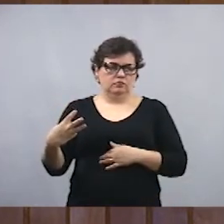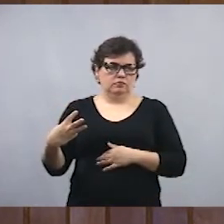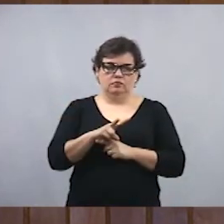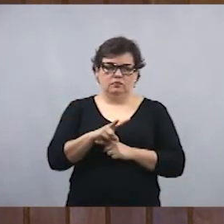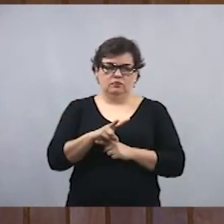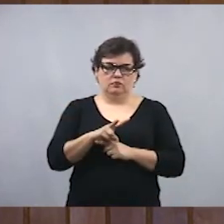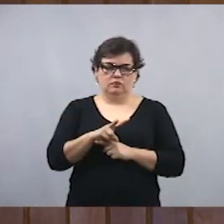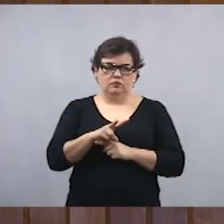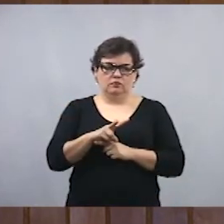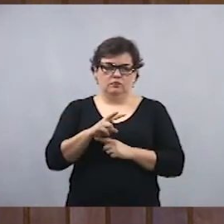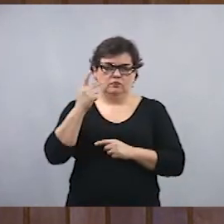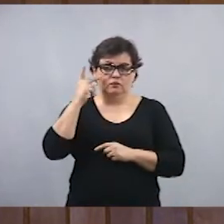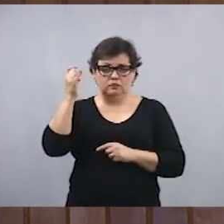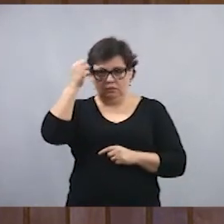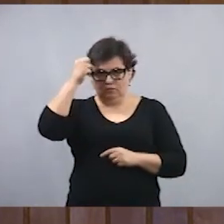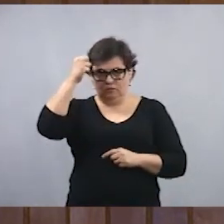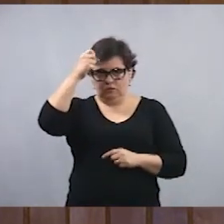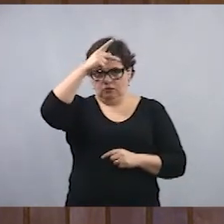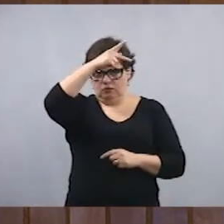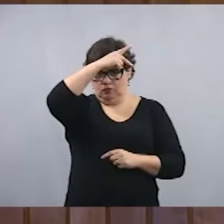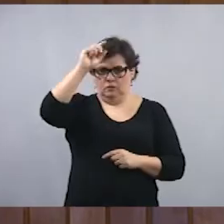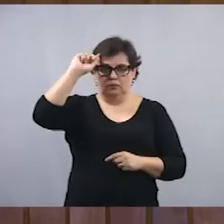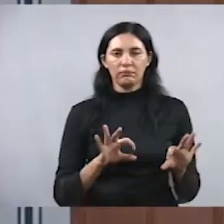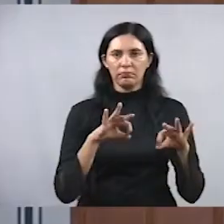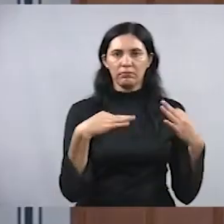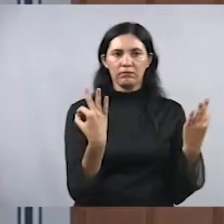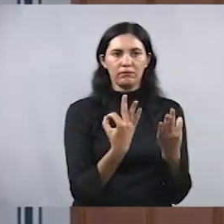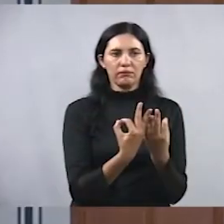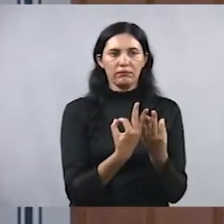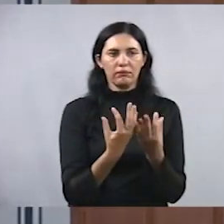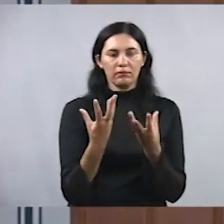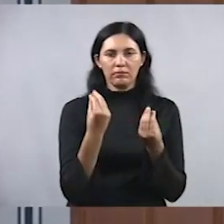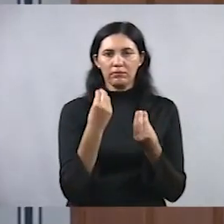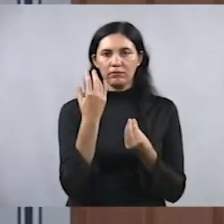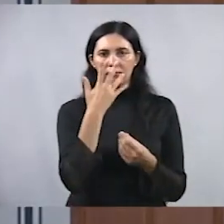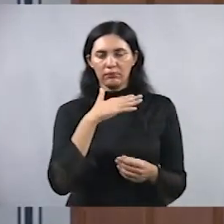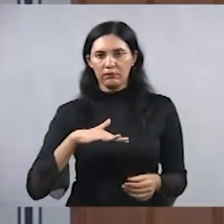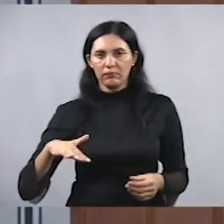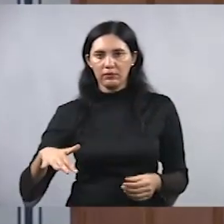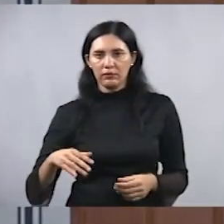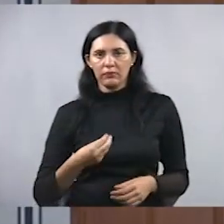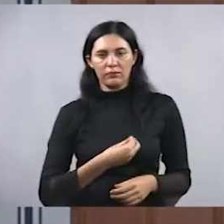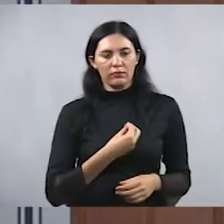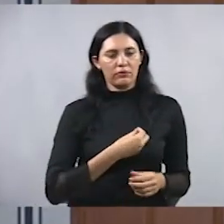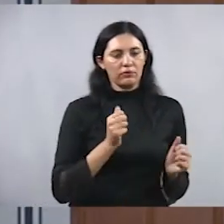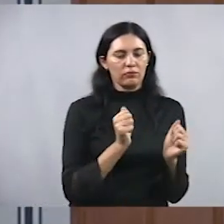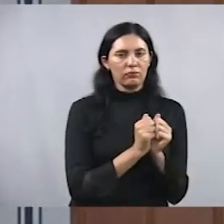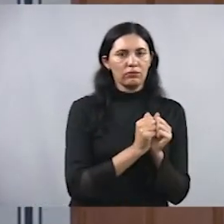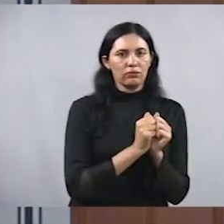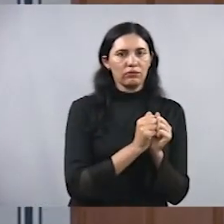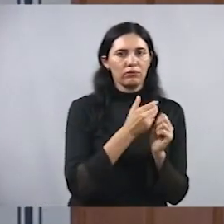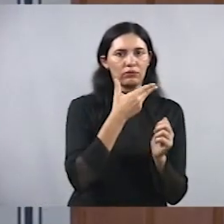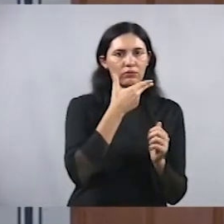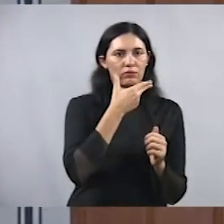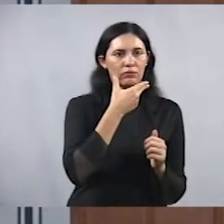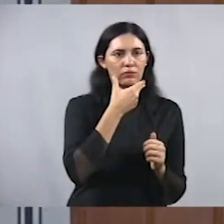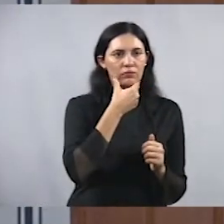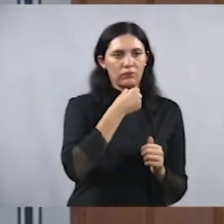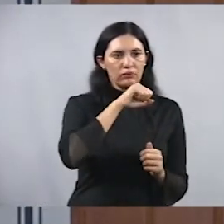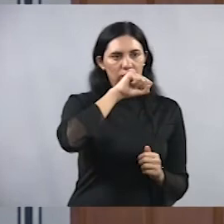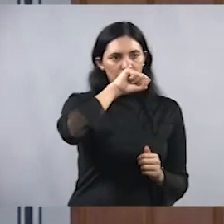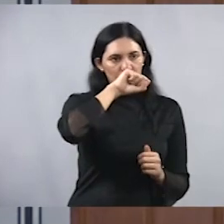comissão pela Prefeitura e encaminhados à Câmara Municipal. Outro destaque foi a criação de uma comissão para discutir com